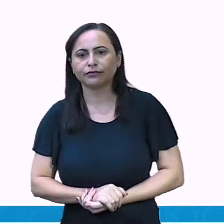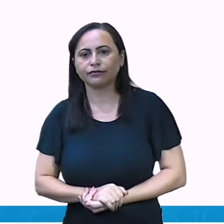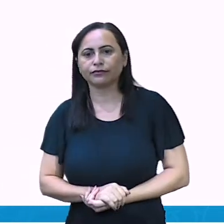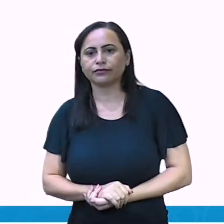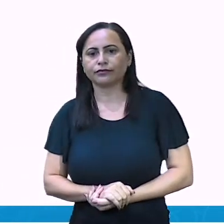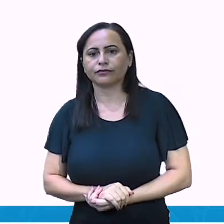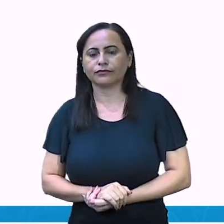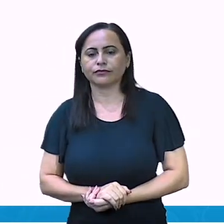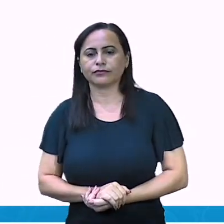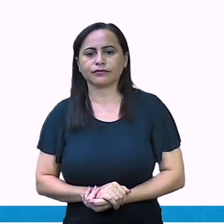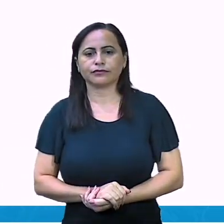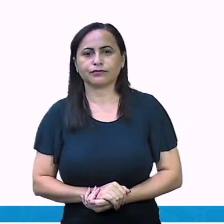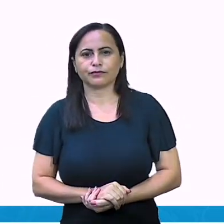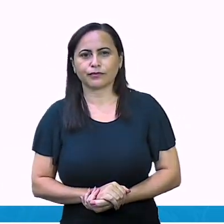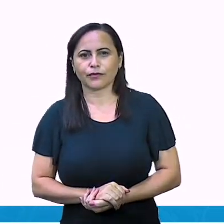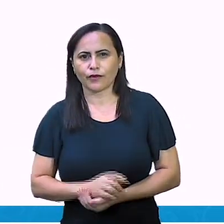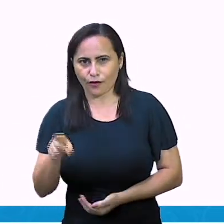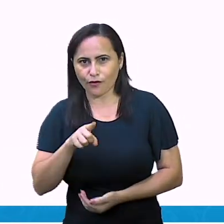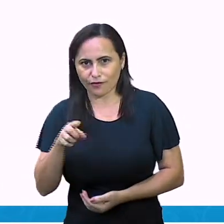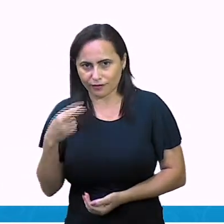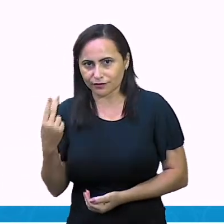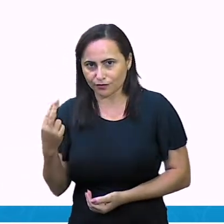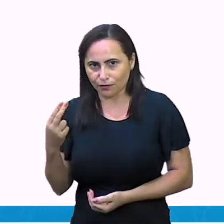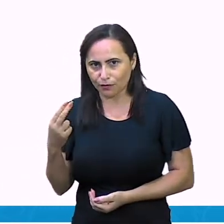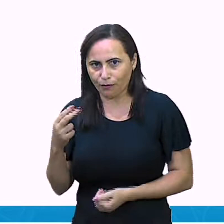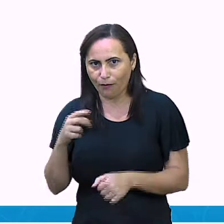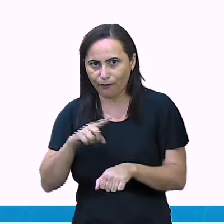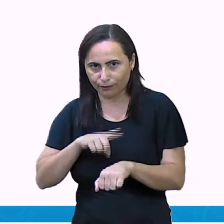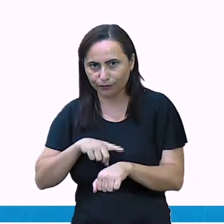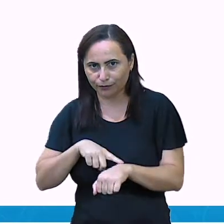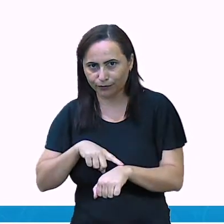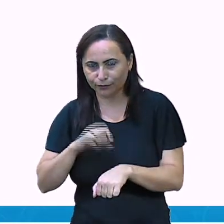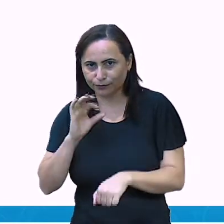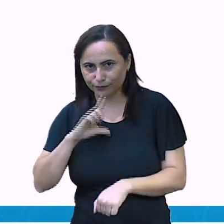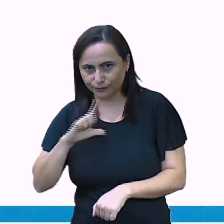Vocês têm esse horário? Horário de almoço?